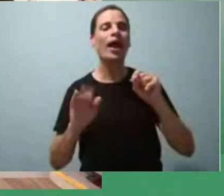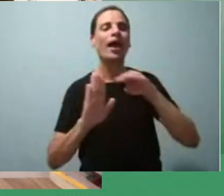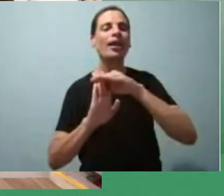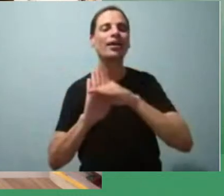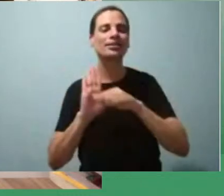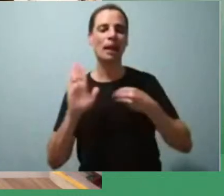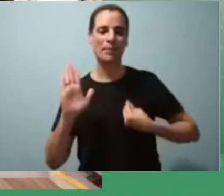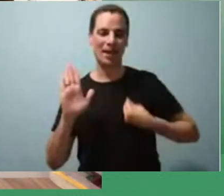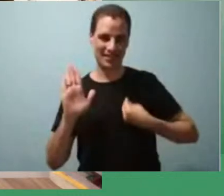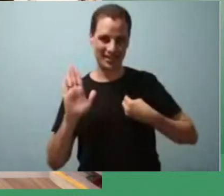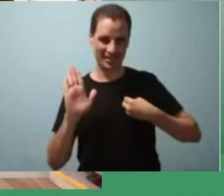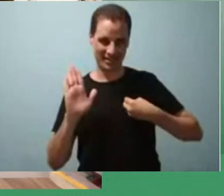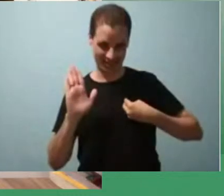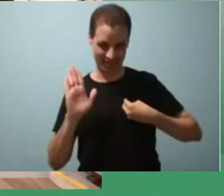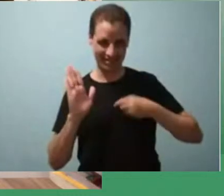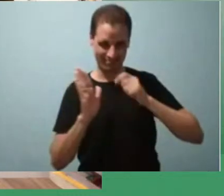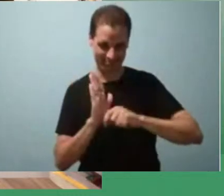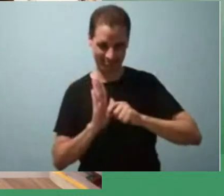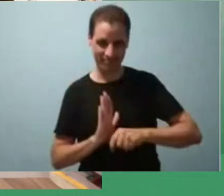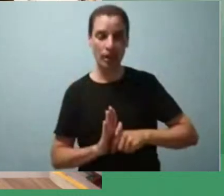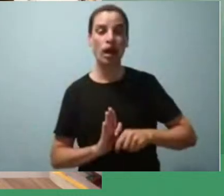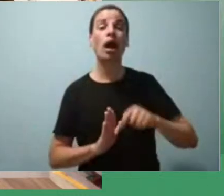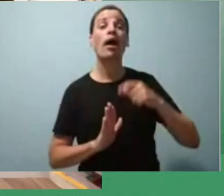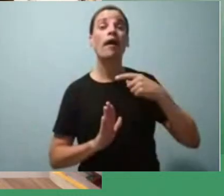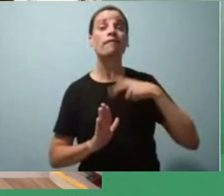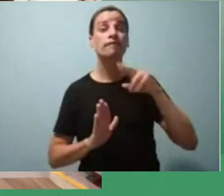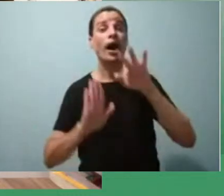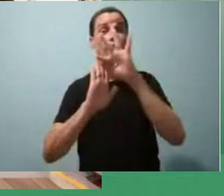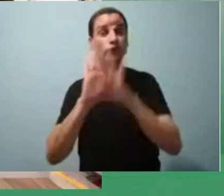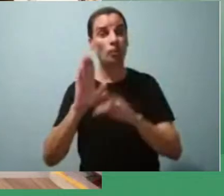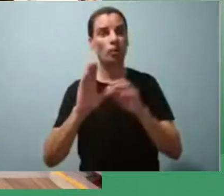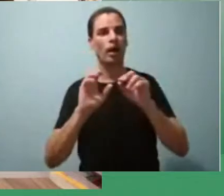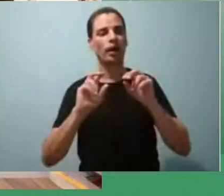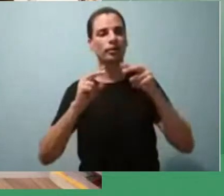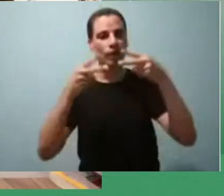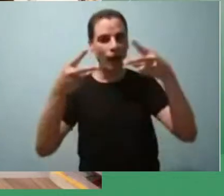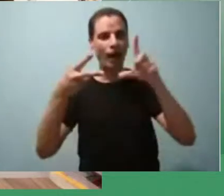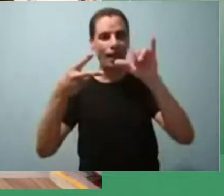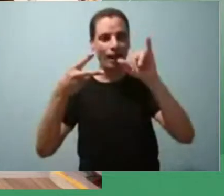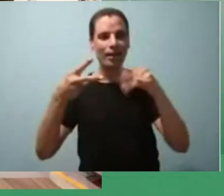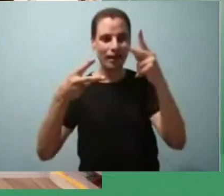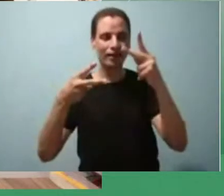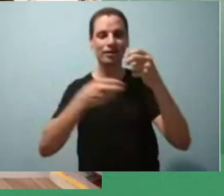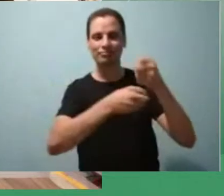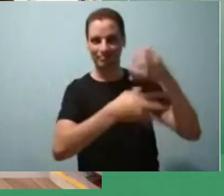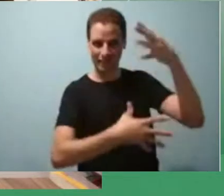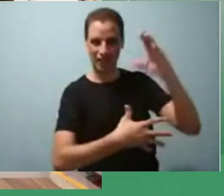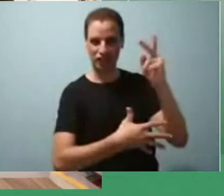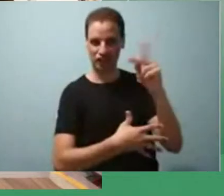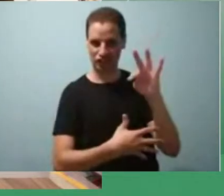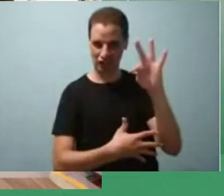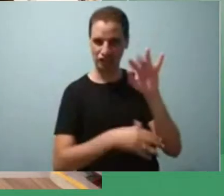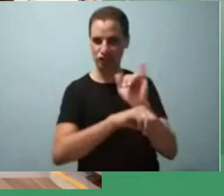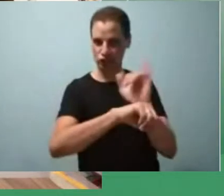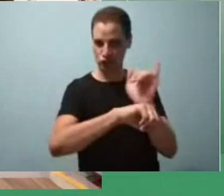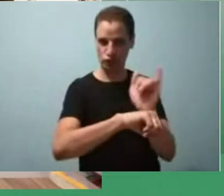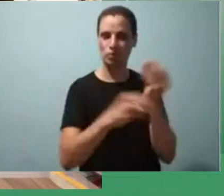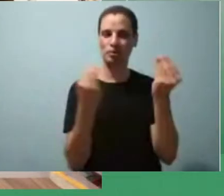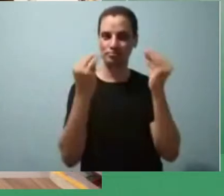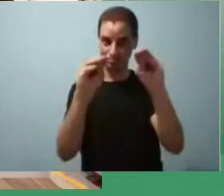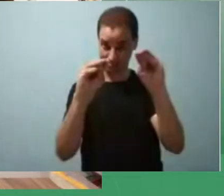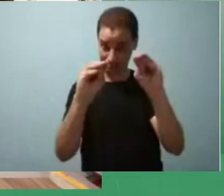aqui na própria descrição da nossa live no canal do IFB mesmo e e